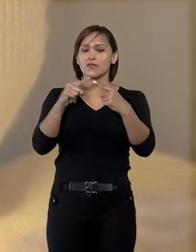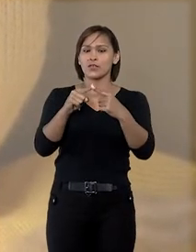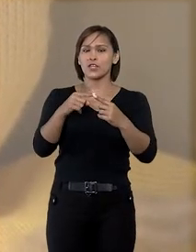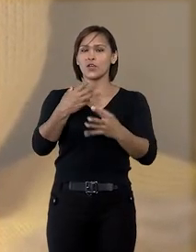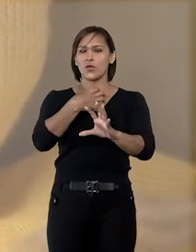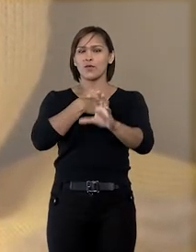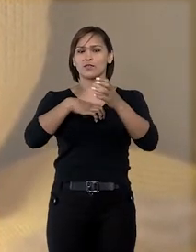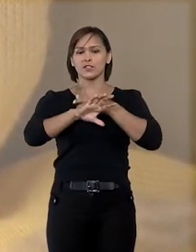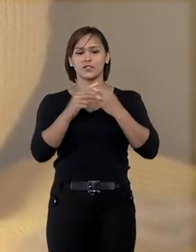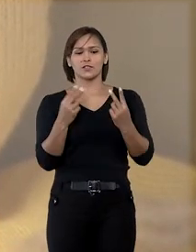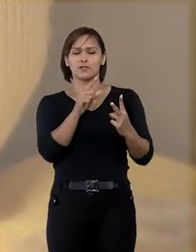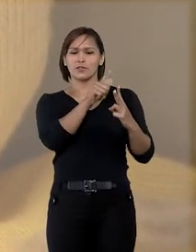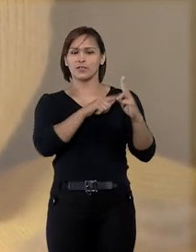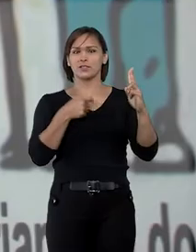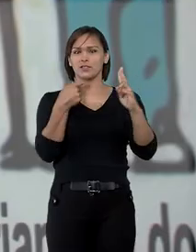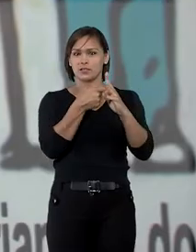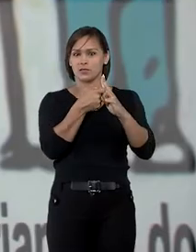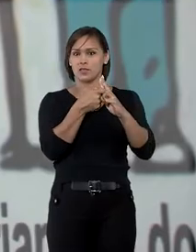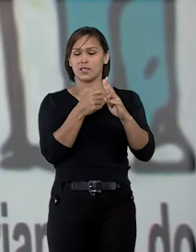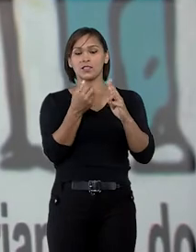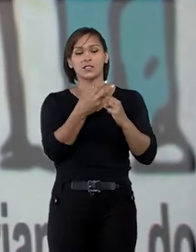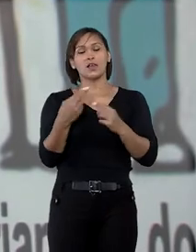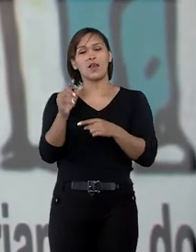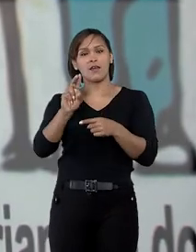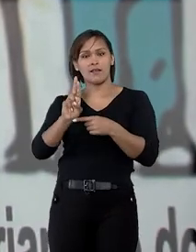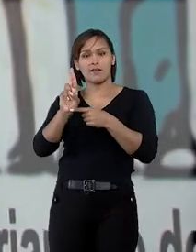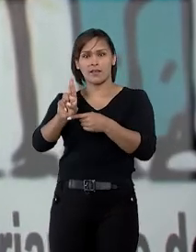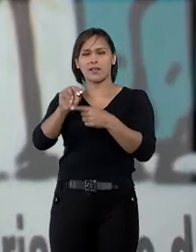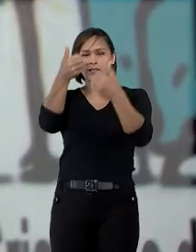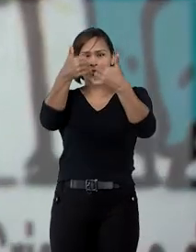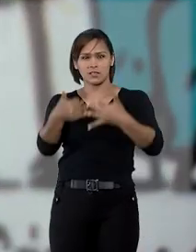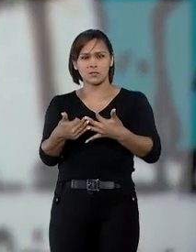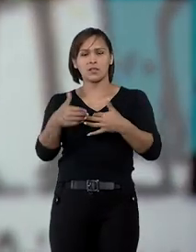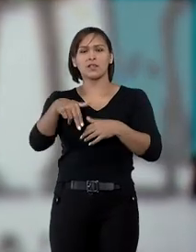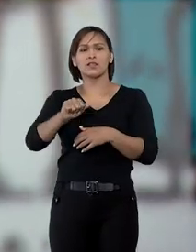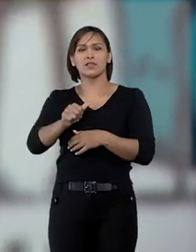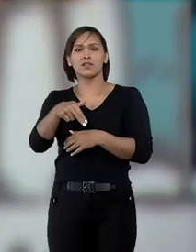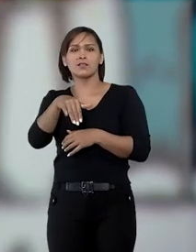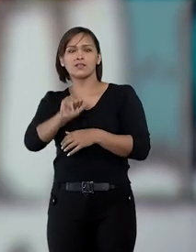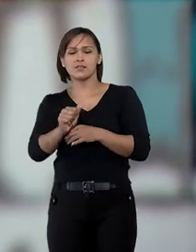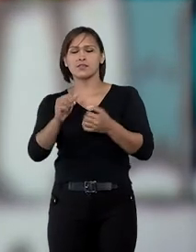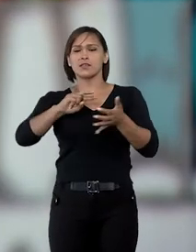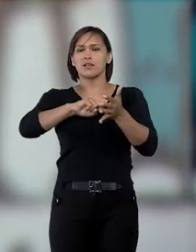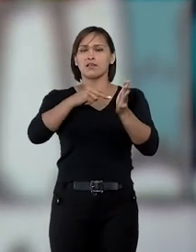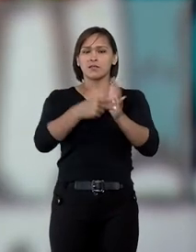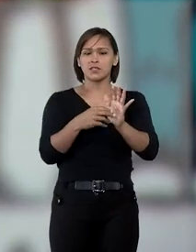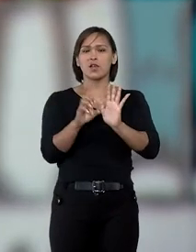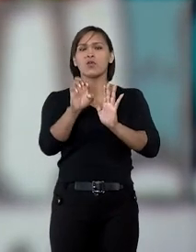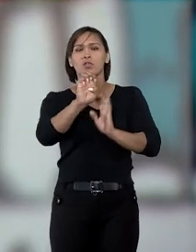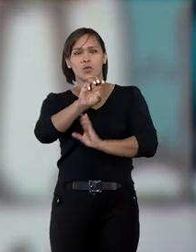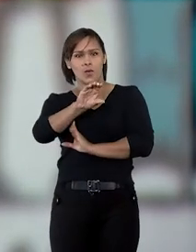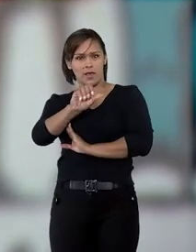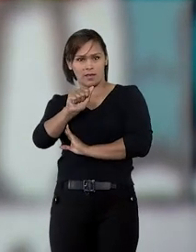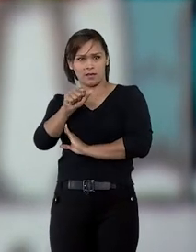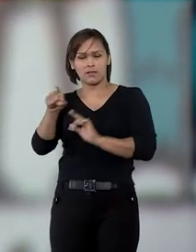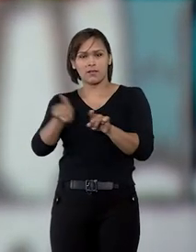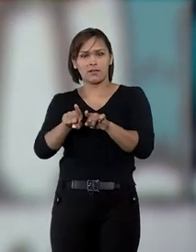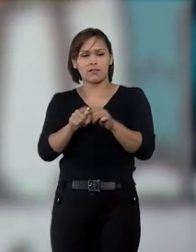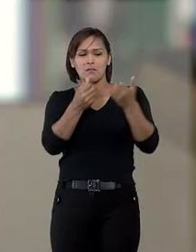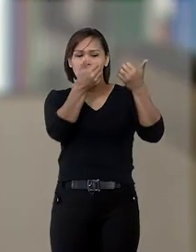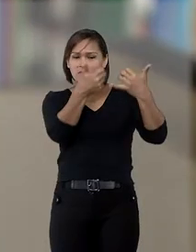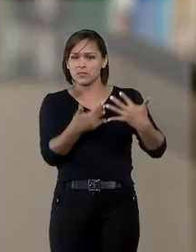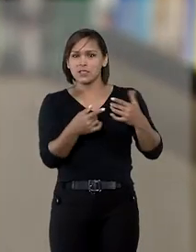afetivo entre as partes. Segundo a relatora, a ministra Nancy Andrigue, a interpretação do Estatuto da Criança e do